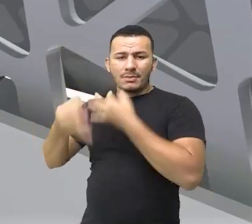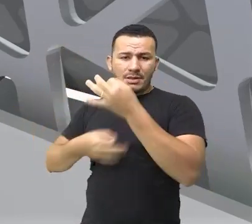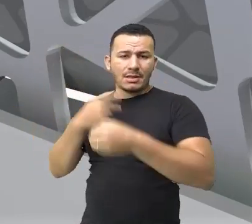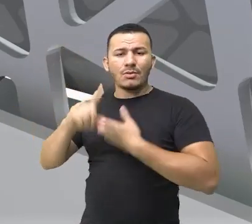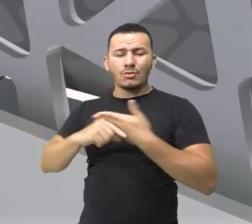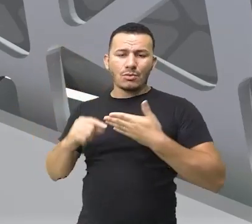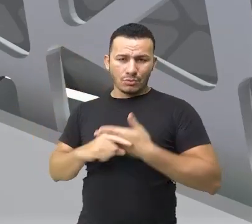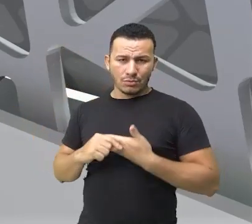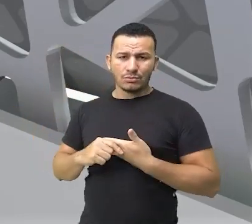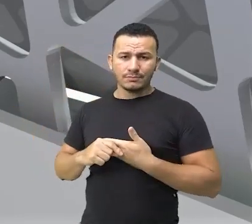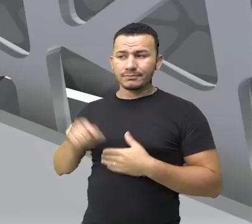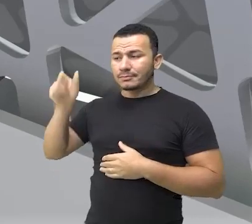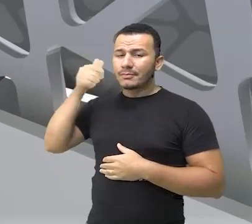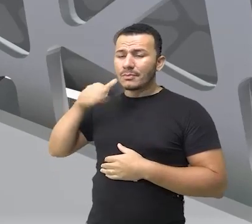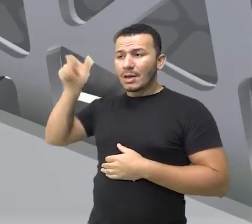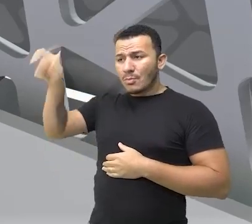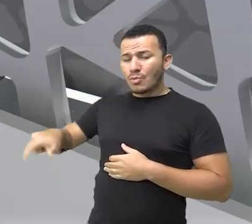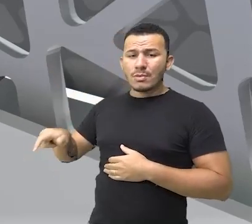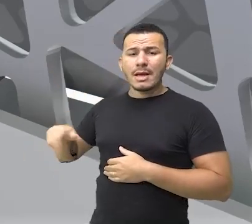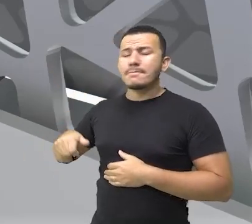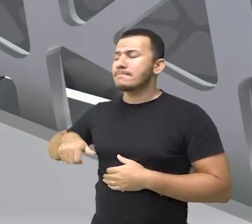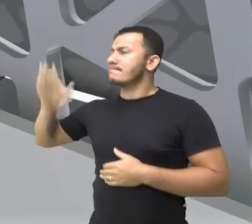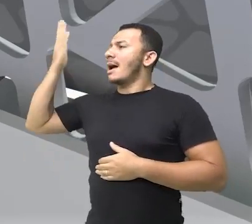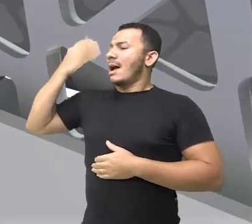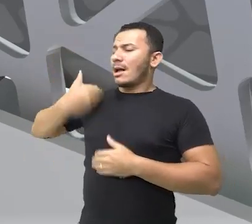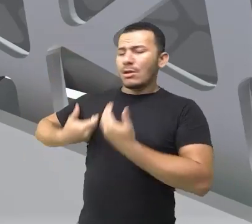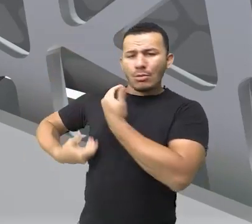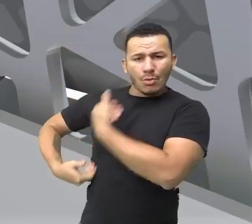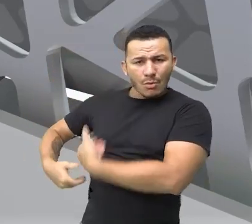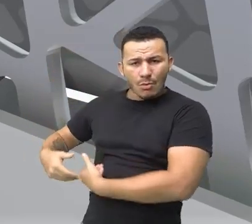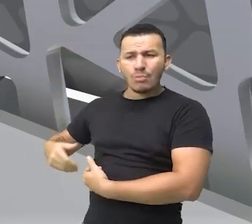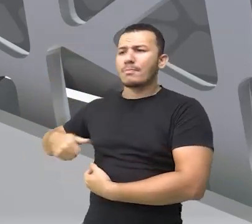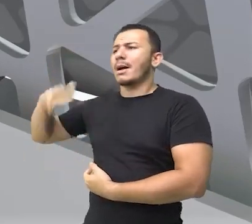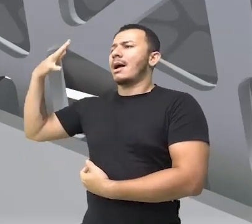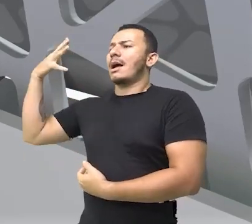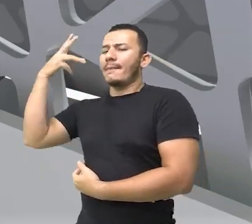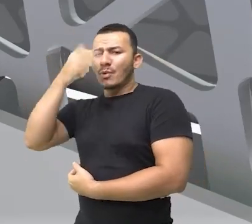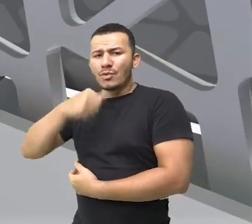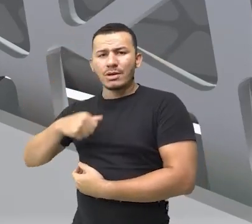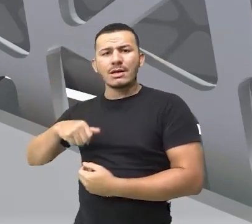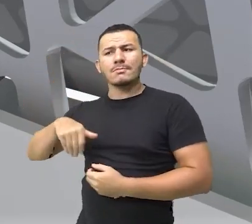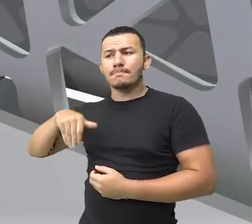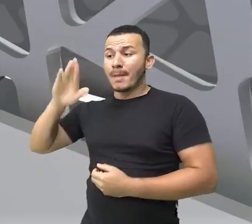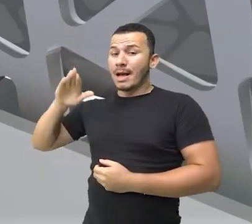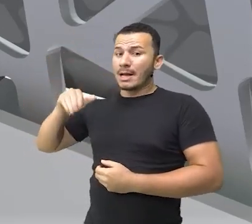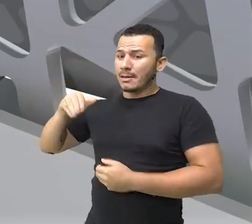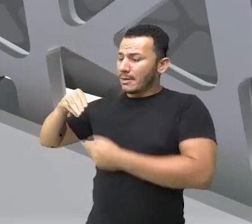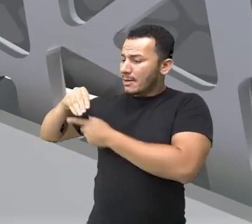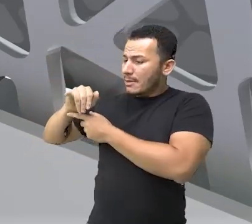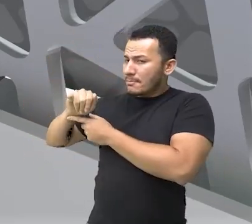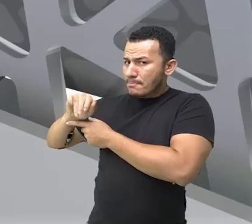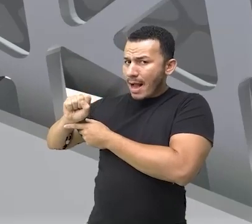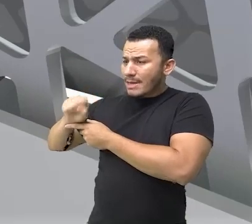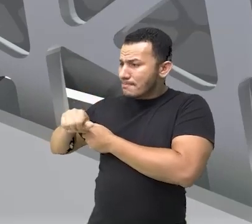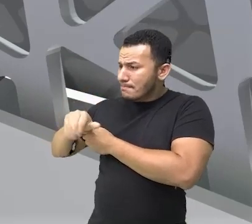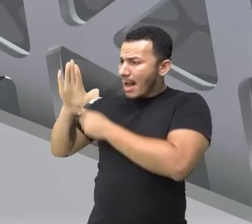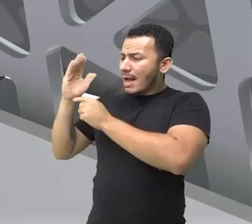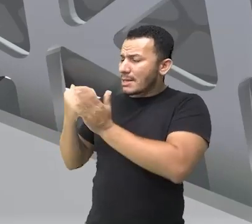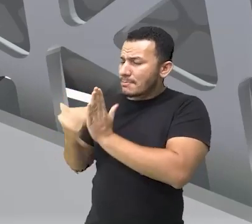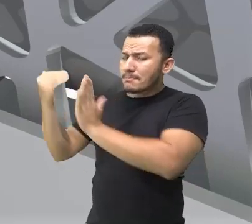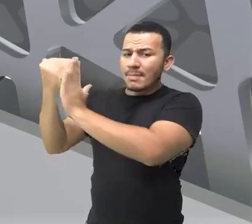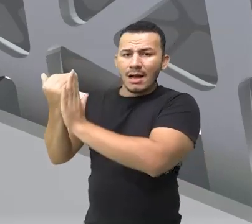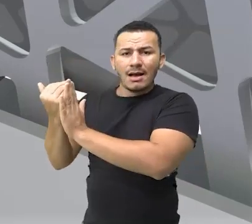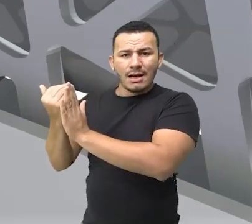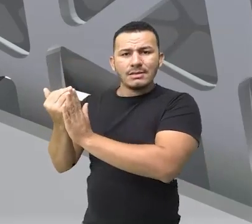escreve. Irassema tinha um cabelo mais longo. Observem que o mais, esse adverbio de intensidade, que,